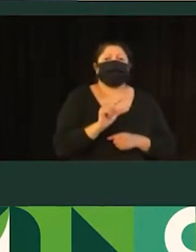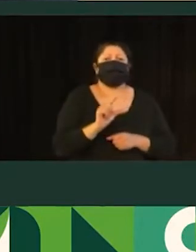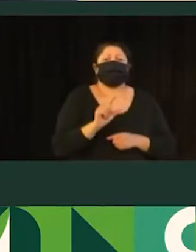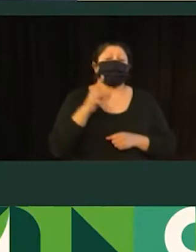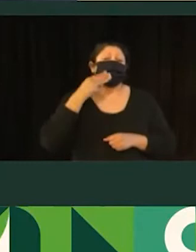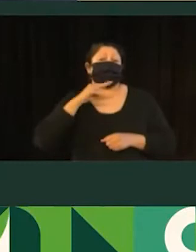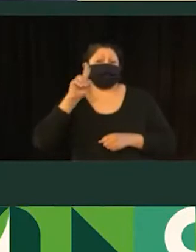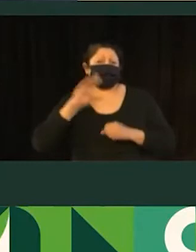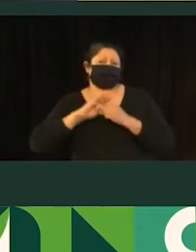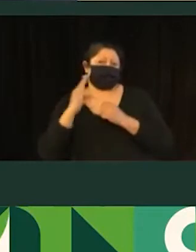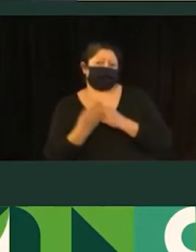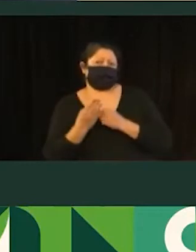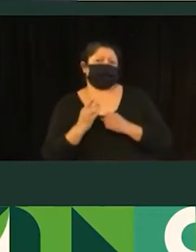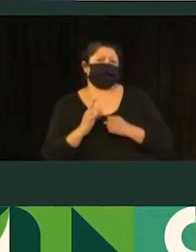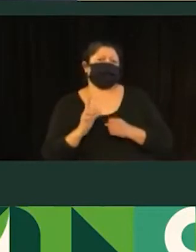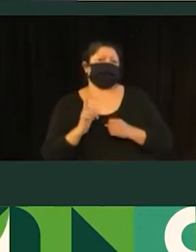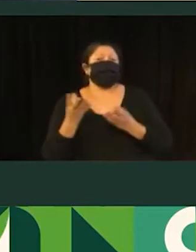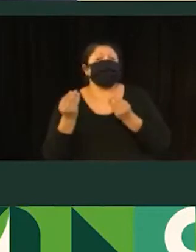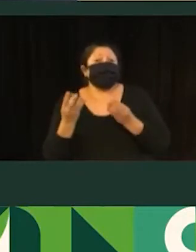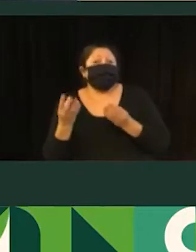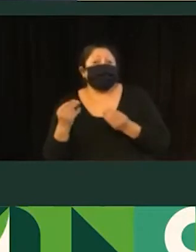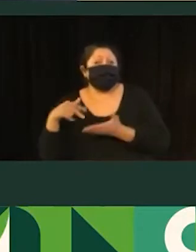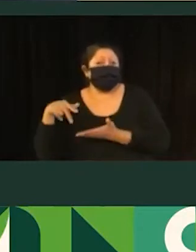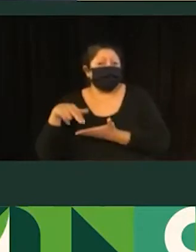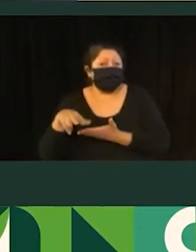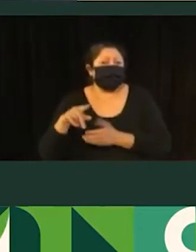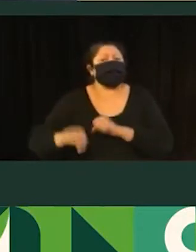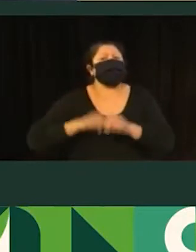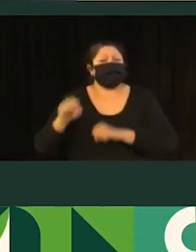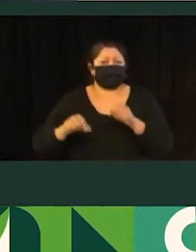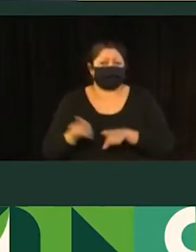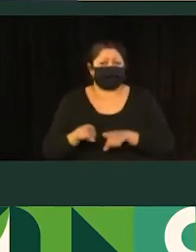Matias, gerando muitas viagens a pé e de bicicleta.